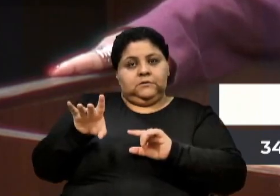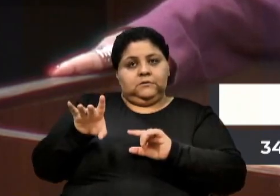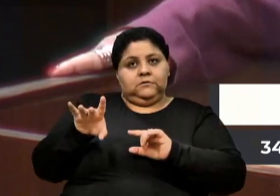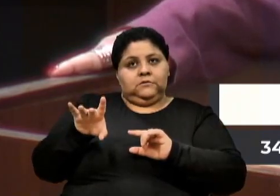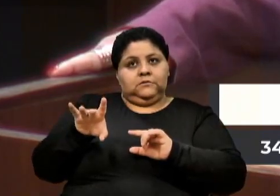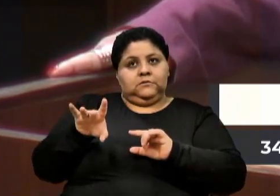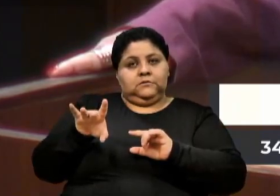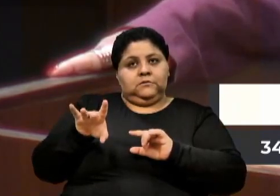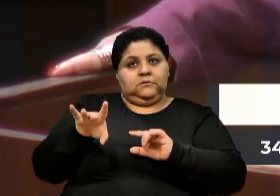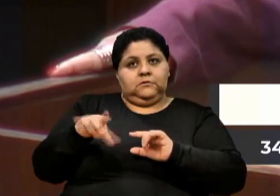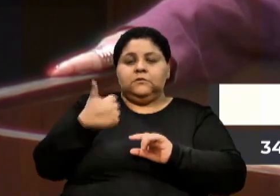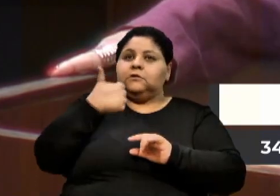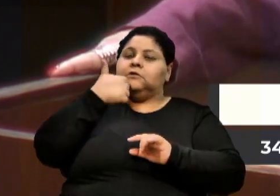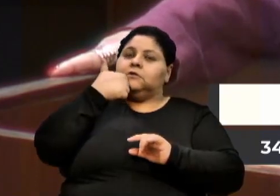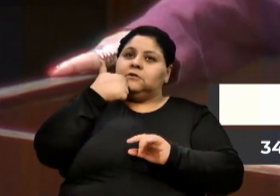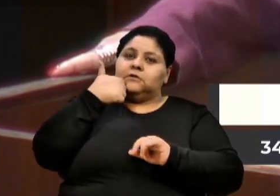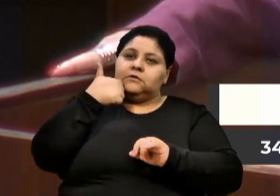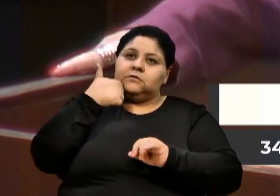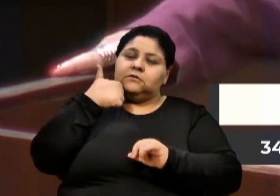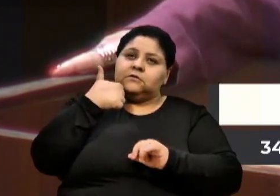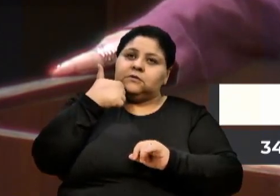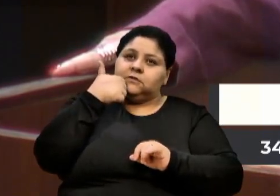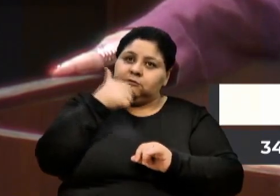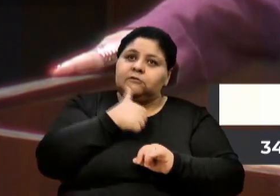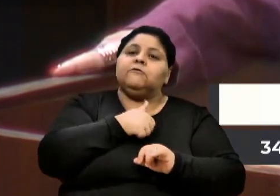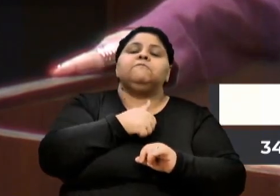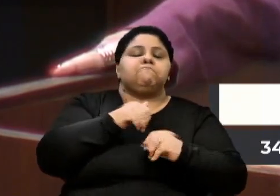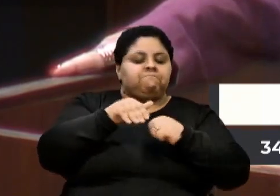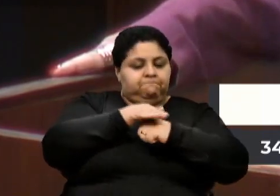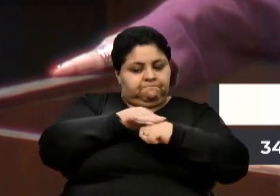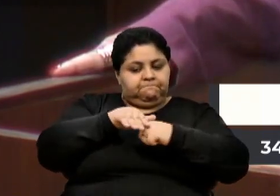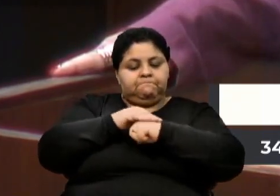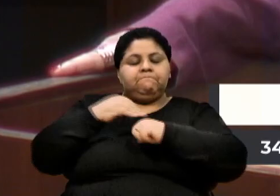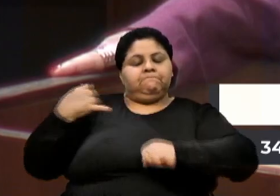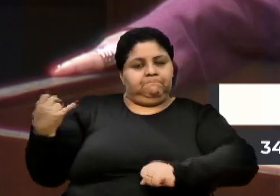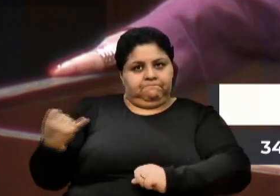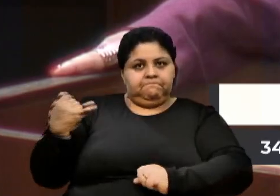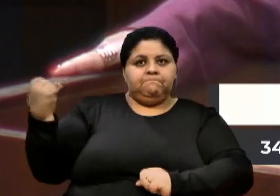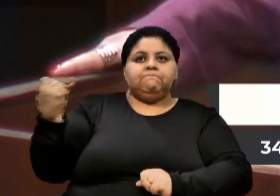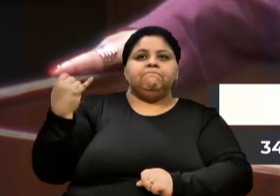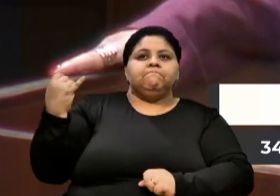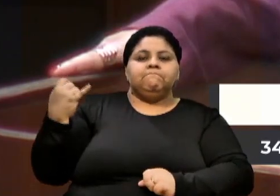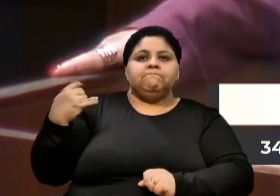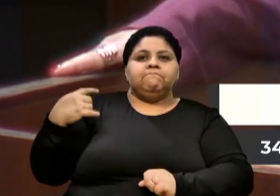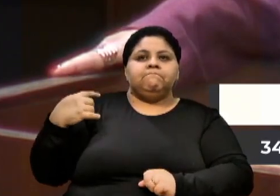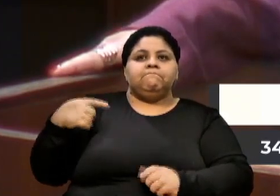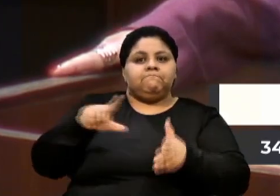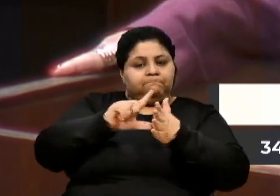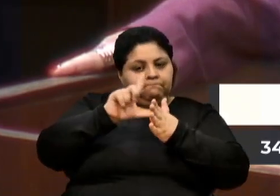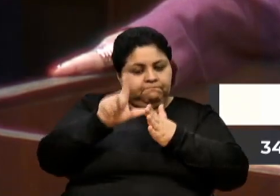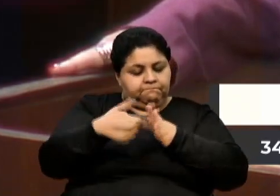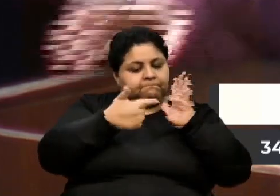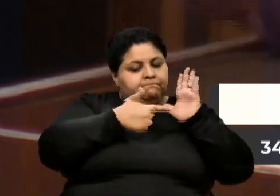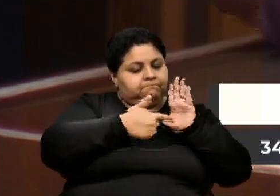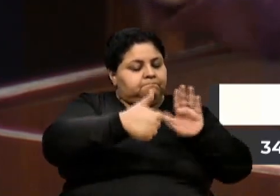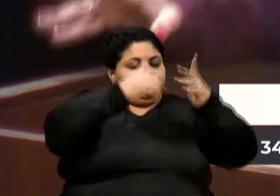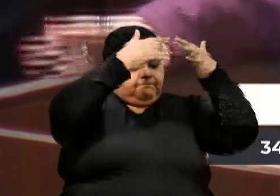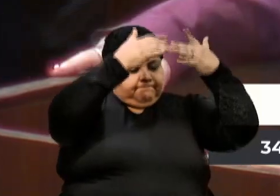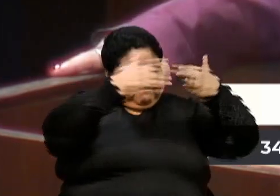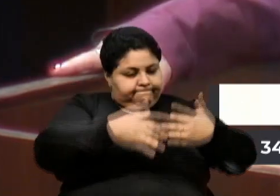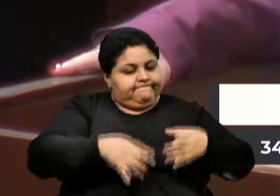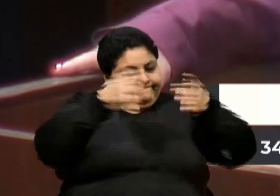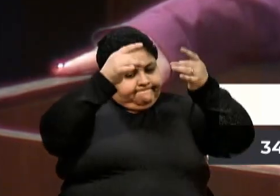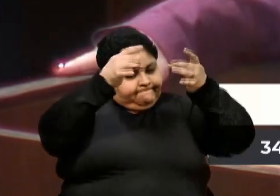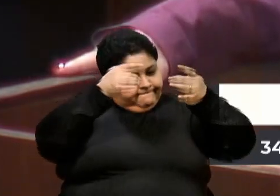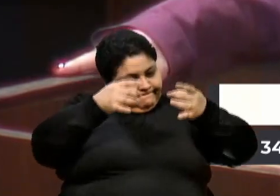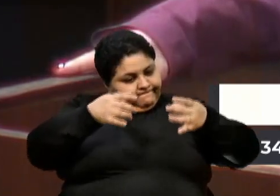das mulheres. Foi uma conversa bem importante, que eu anunciarei também em outro momento os detalhes, com a